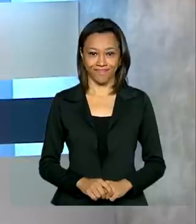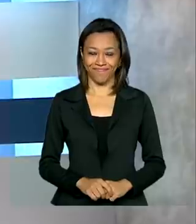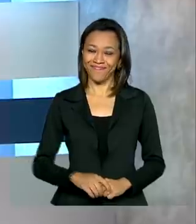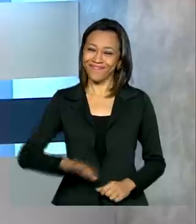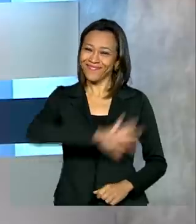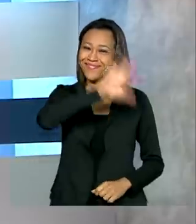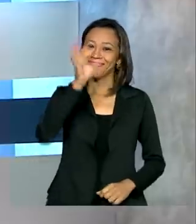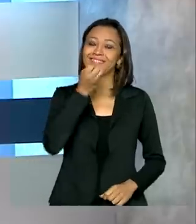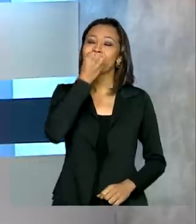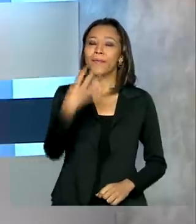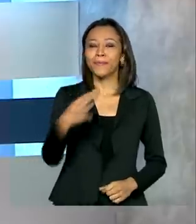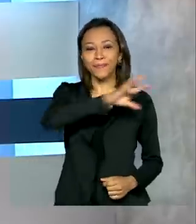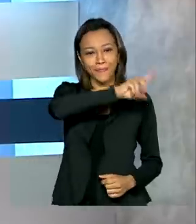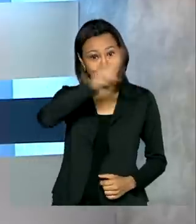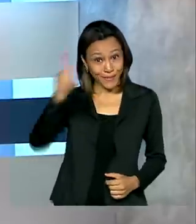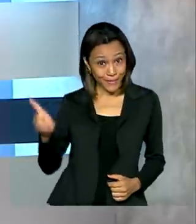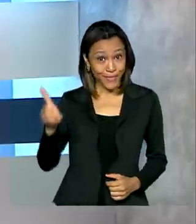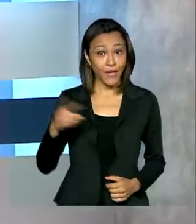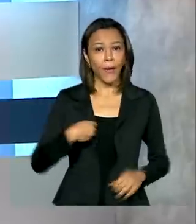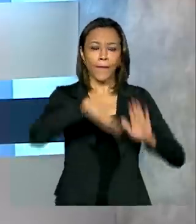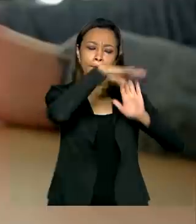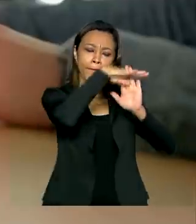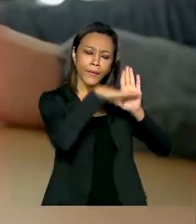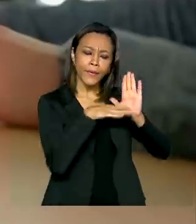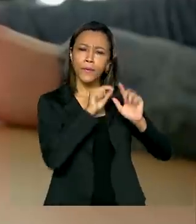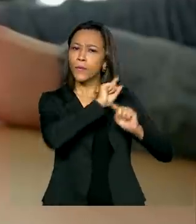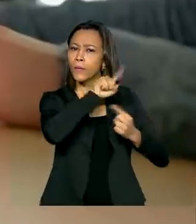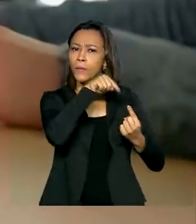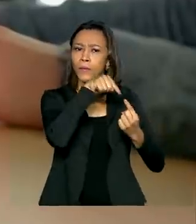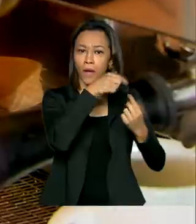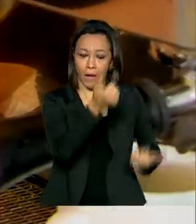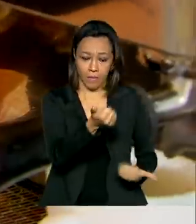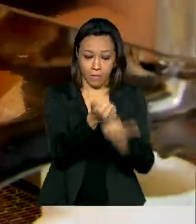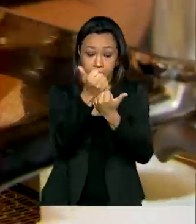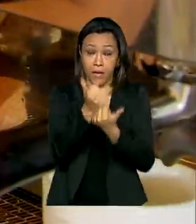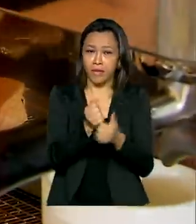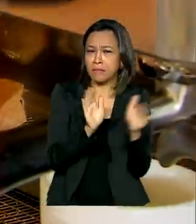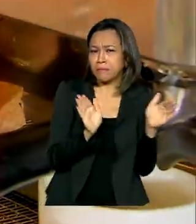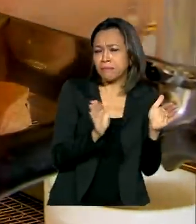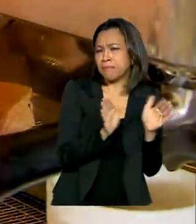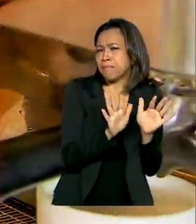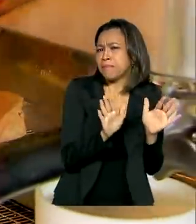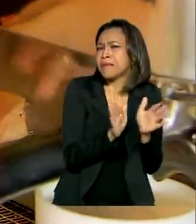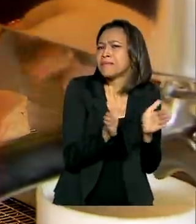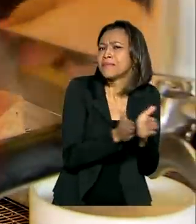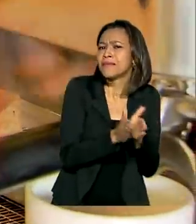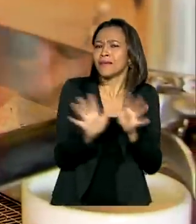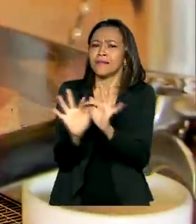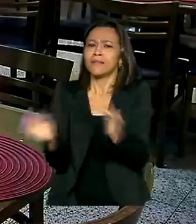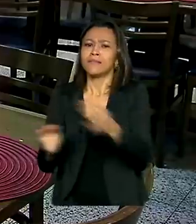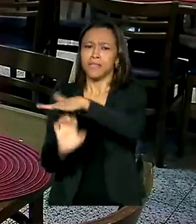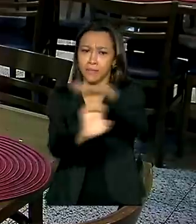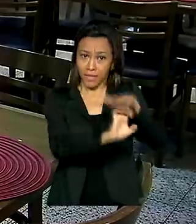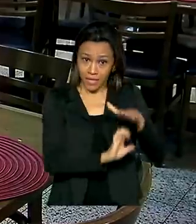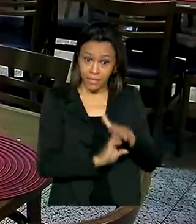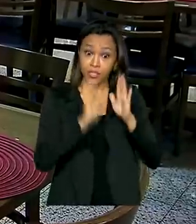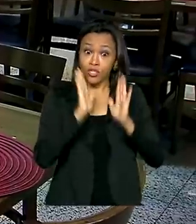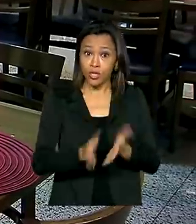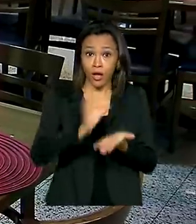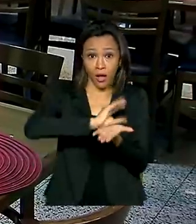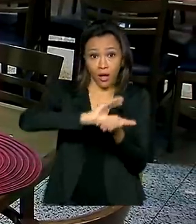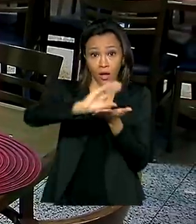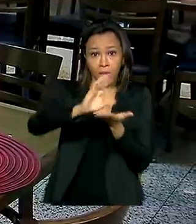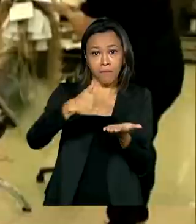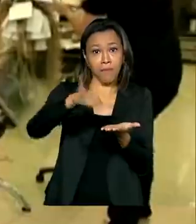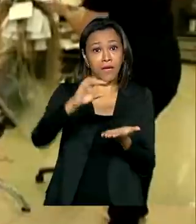Olá, bom dia! Programa de apoio às micro e pequenas empresas, o Pronamp, já liberou mais de 30 bilhões de reais